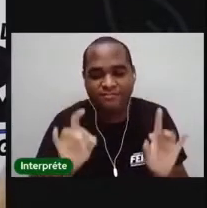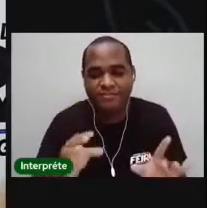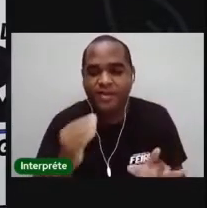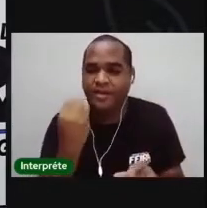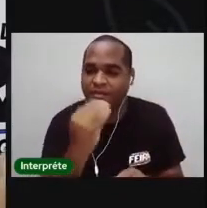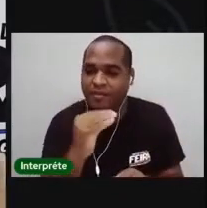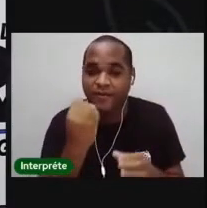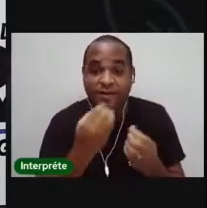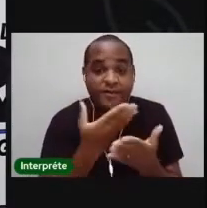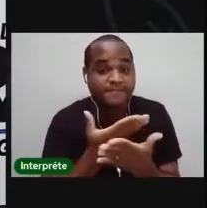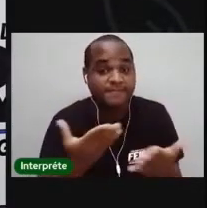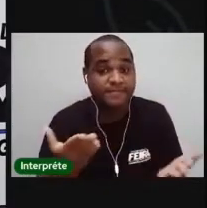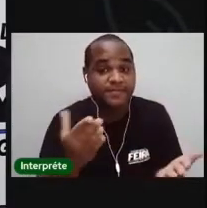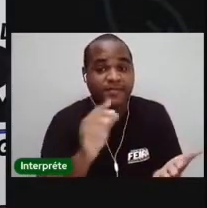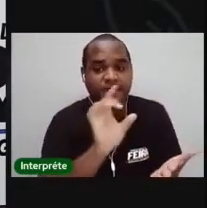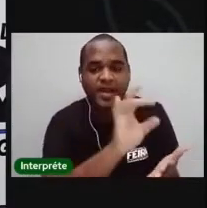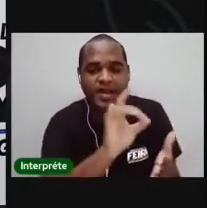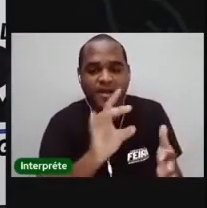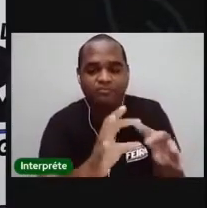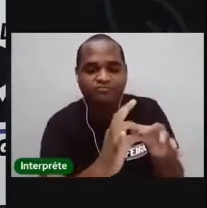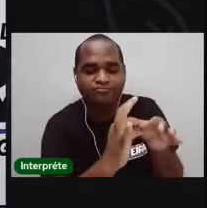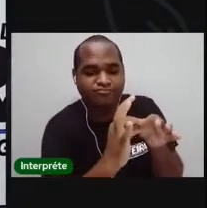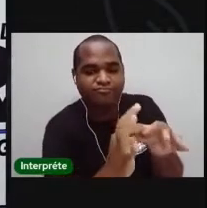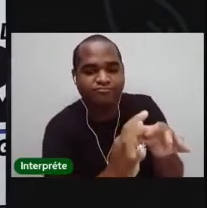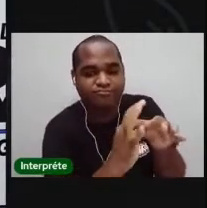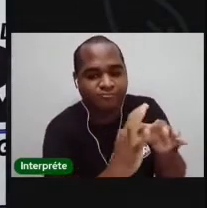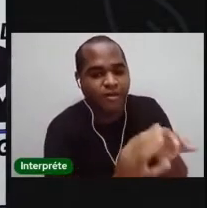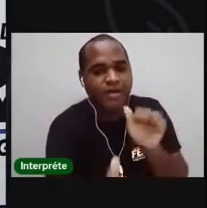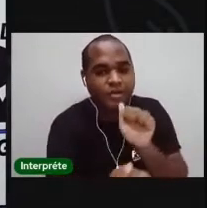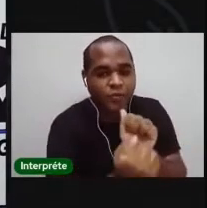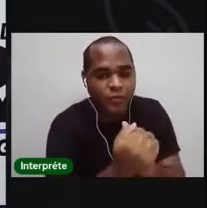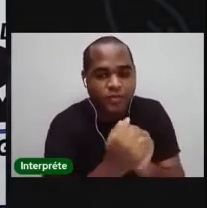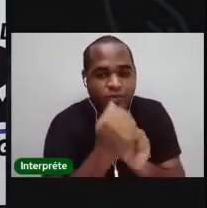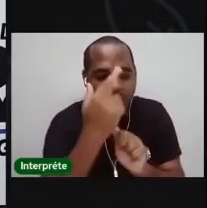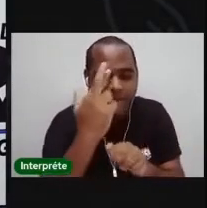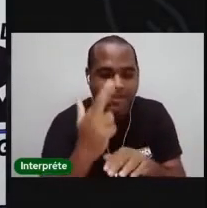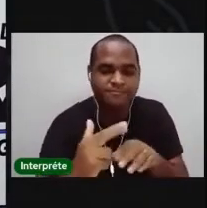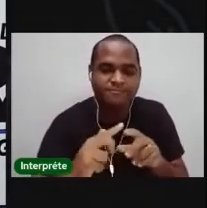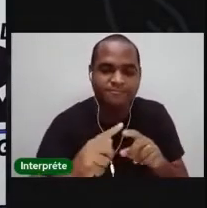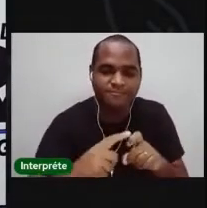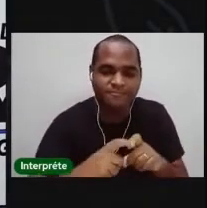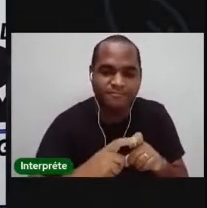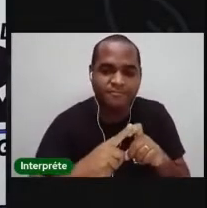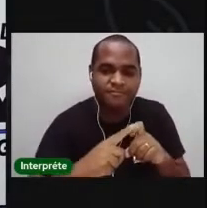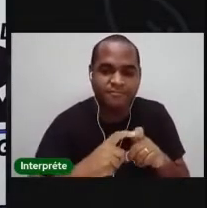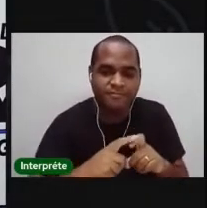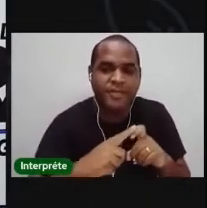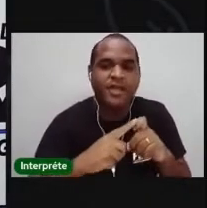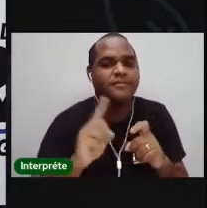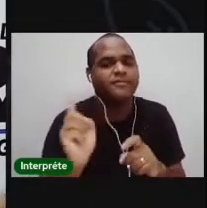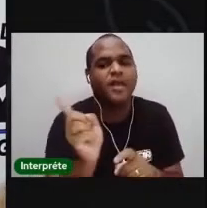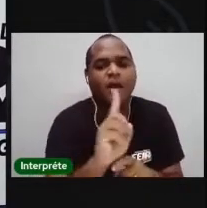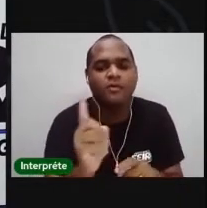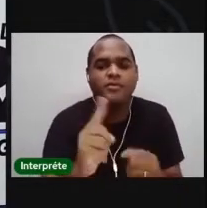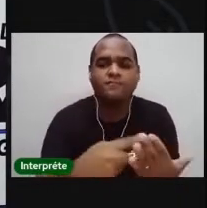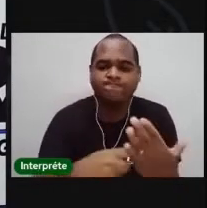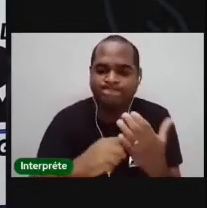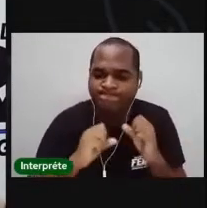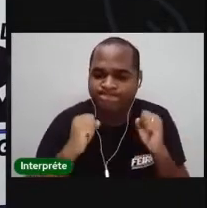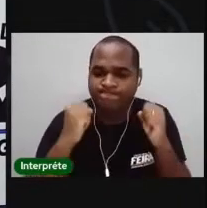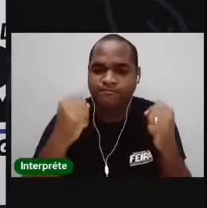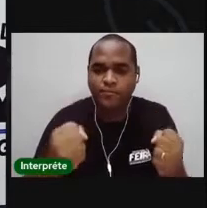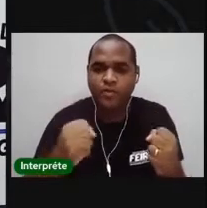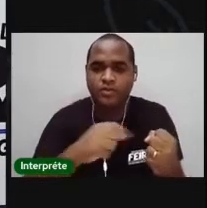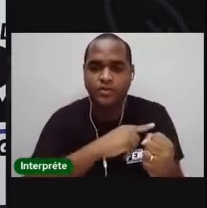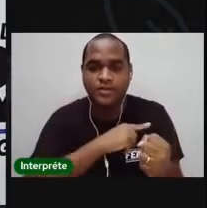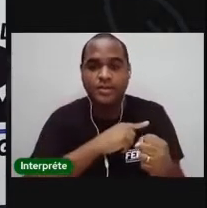Contamos com a parceria, contamos com a resiliência. Não desistam da escola. Os alunos da EJA têm